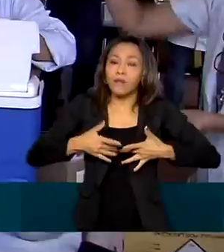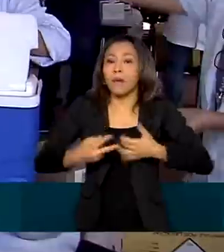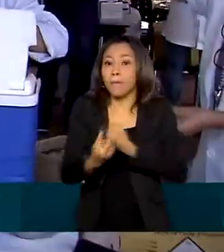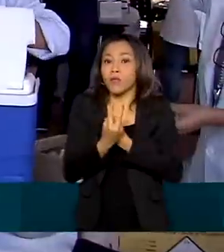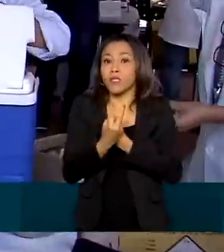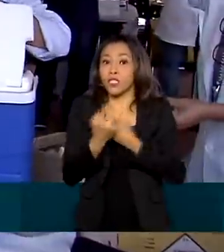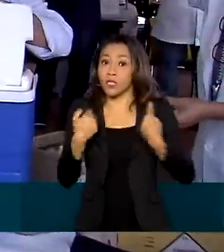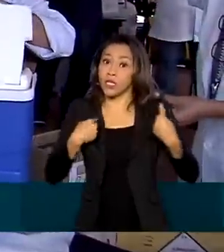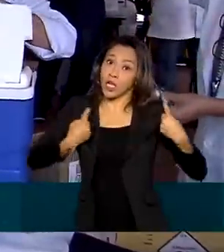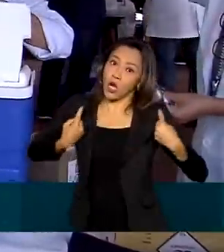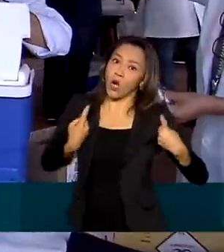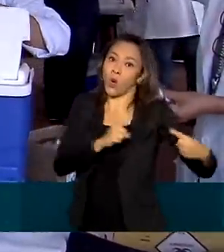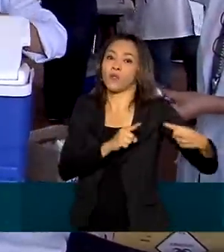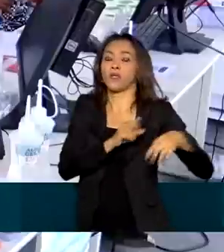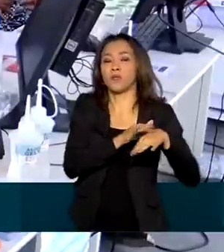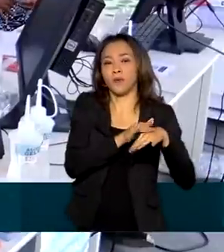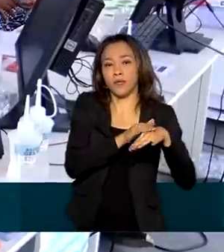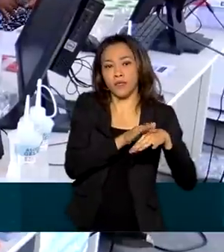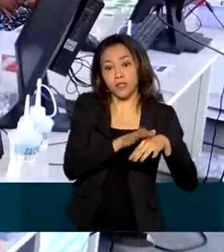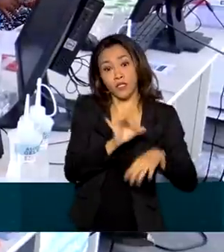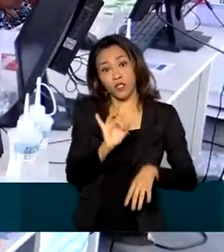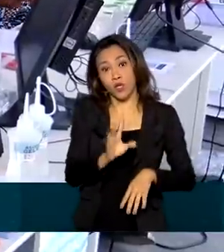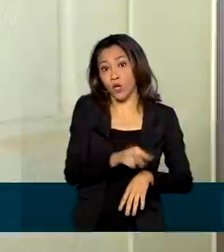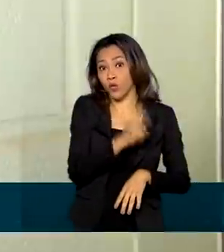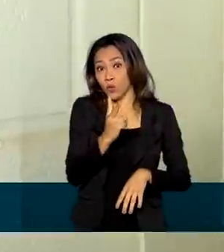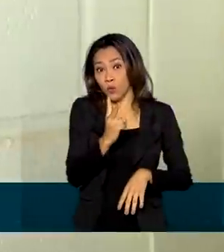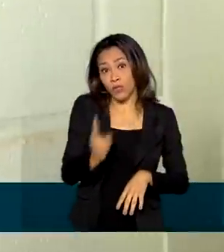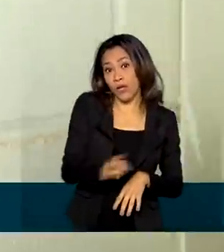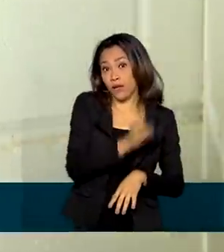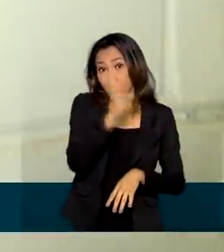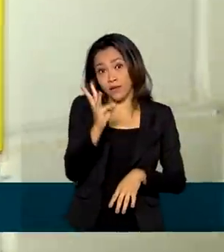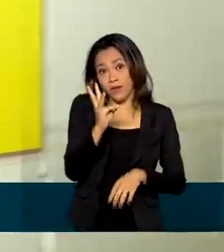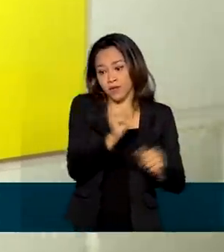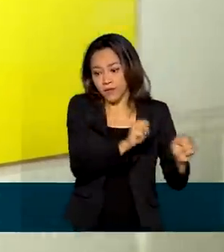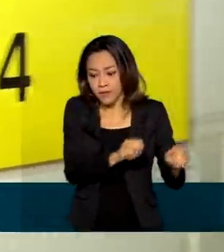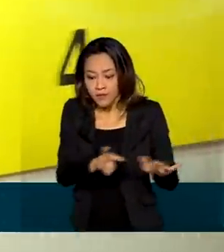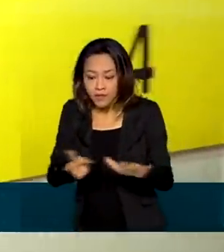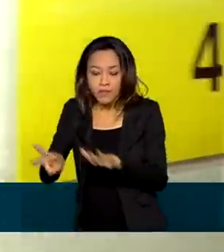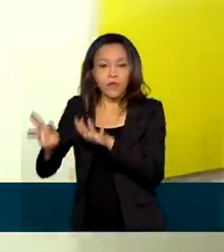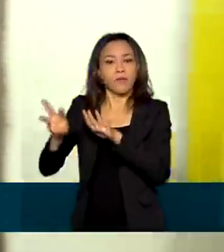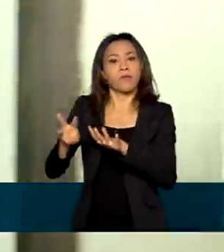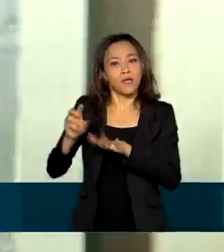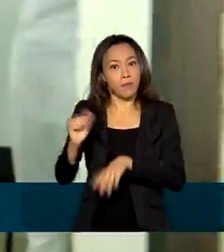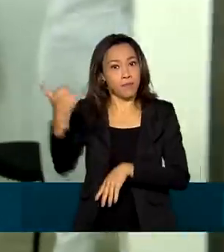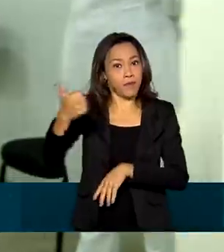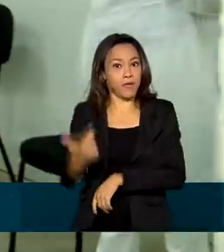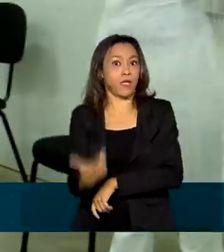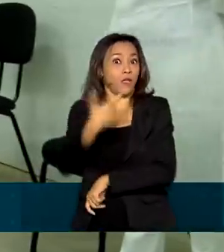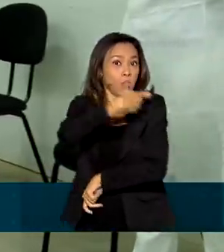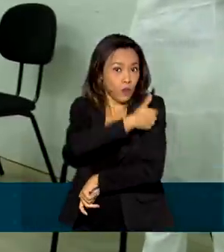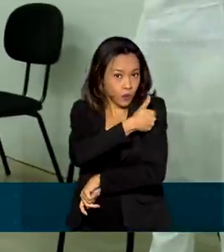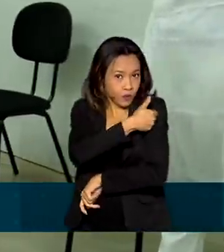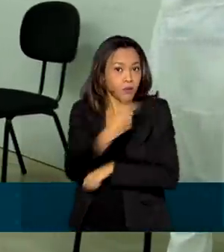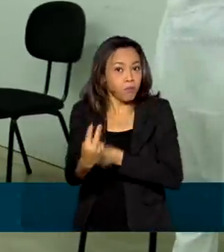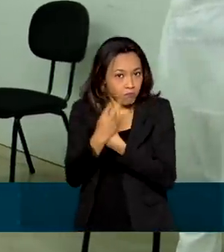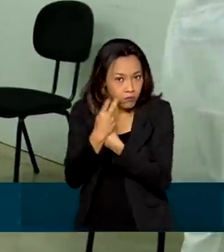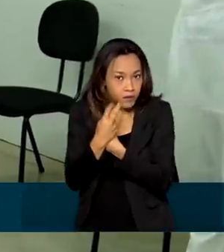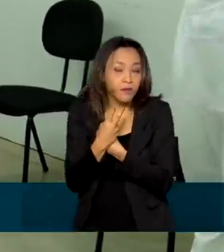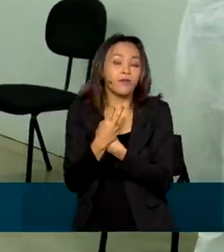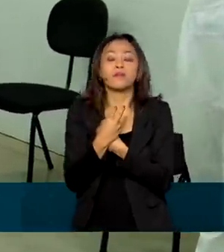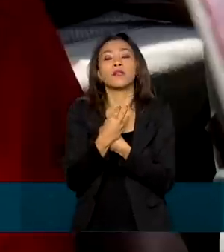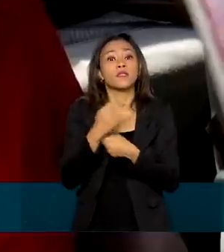combater a doença. Só de duas a três semanas após a primeira dose. E efetivamente,